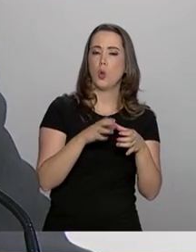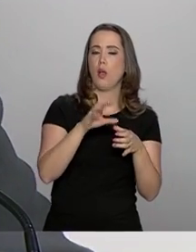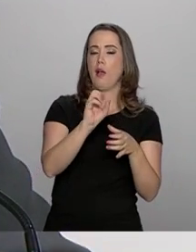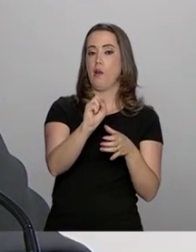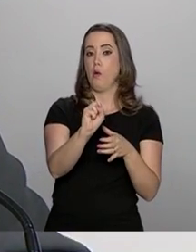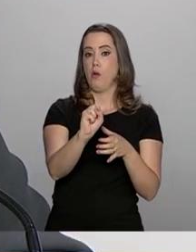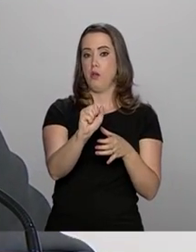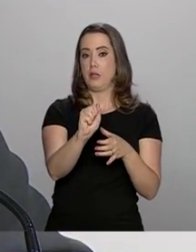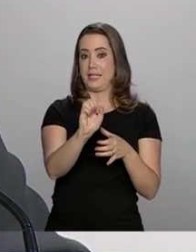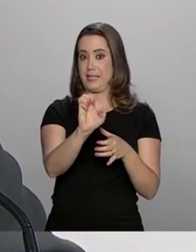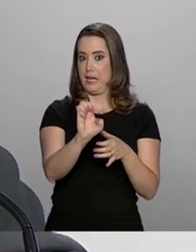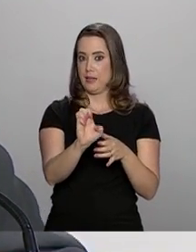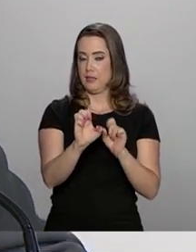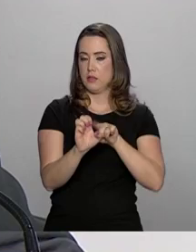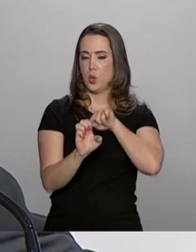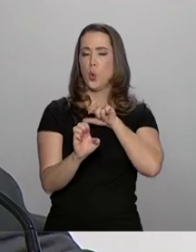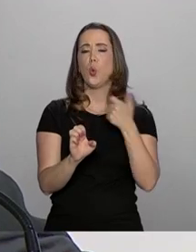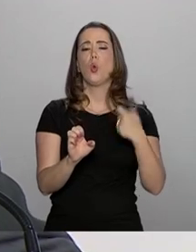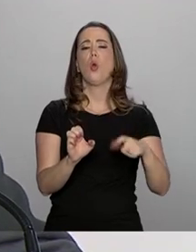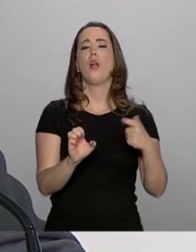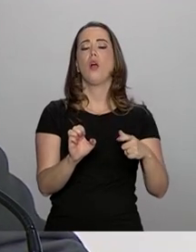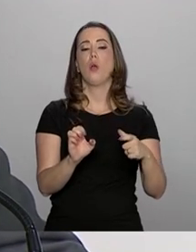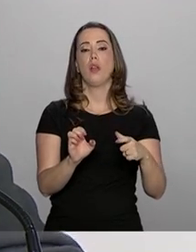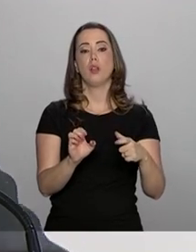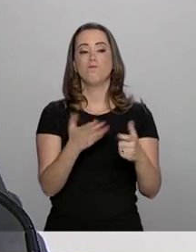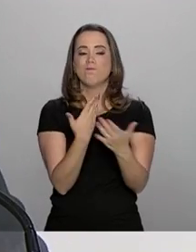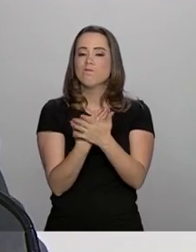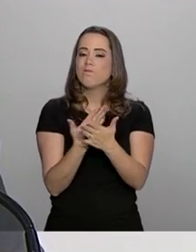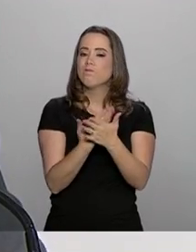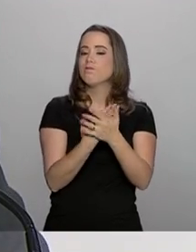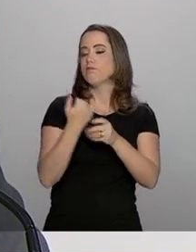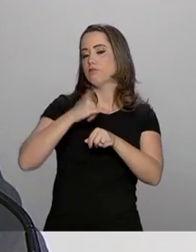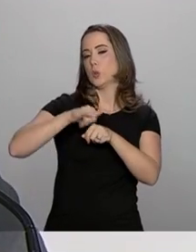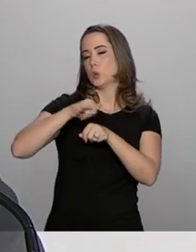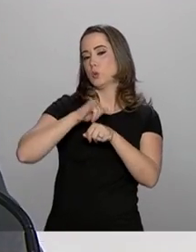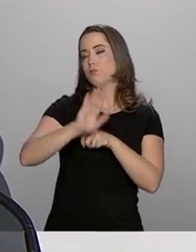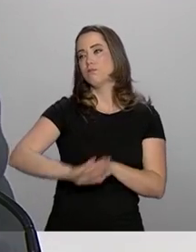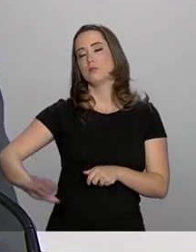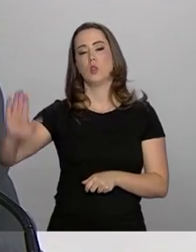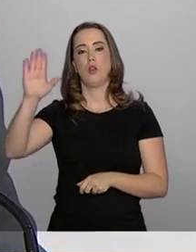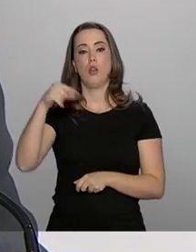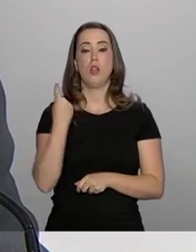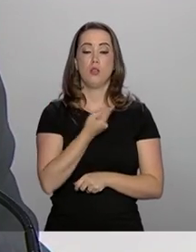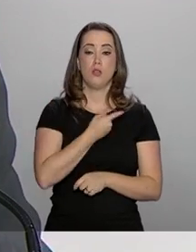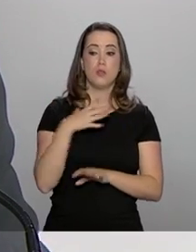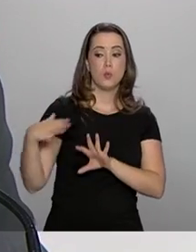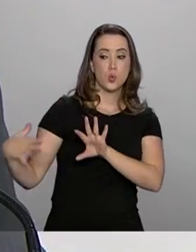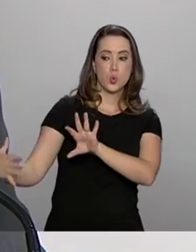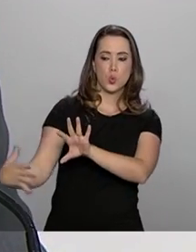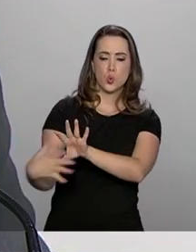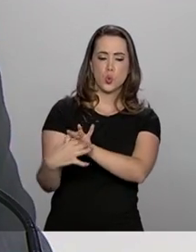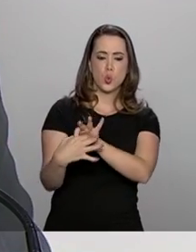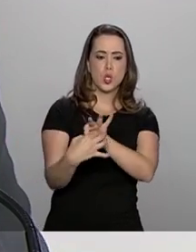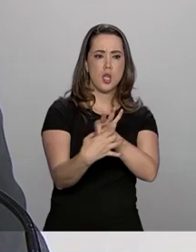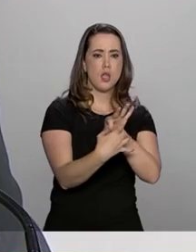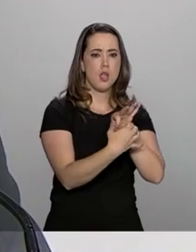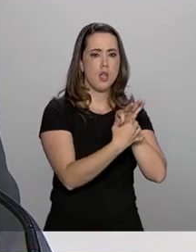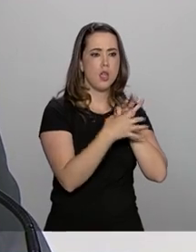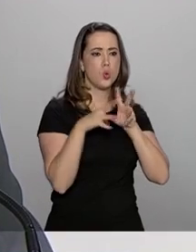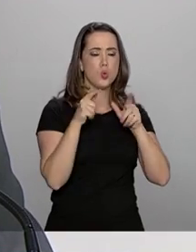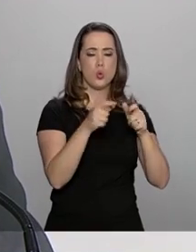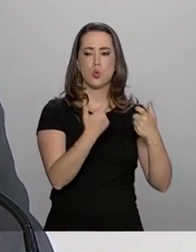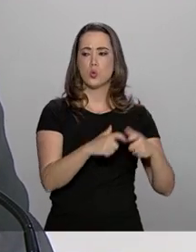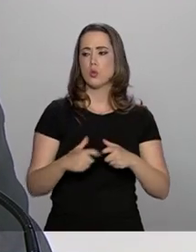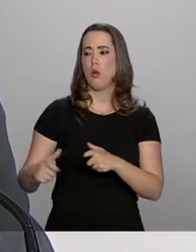polo do conhecimento estratégico nacional. Nós vamos congregar todos os